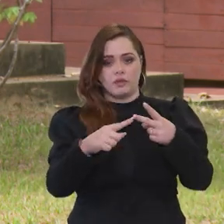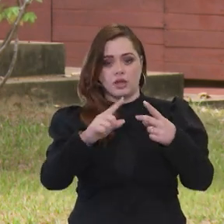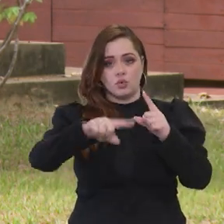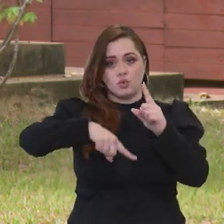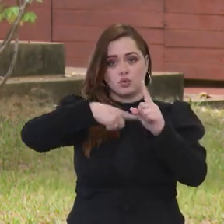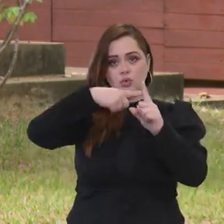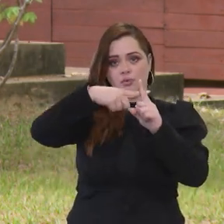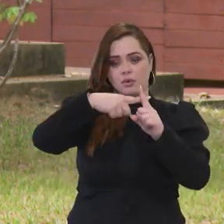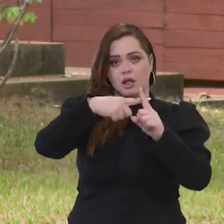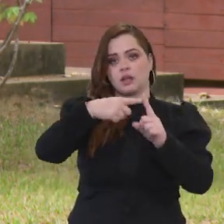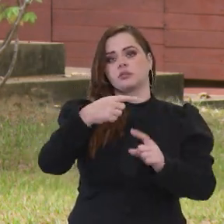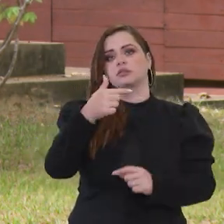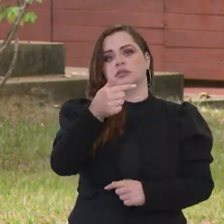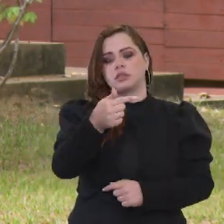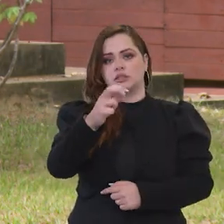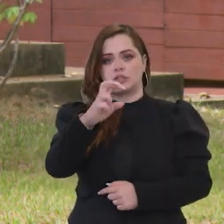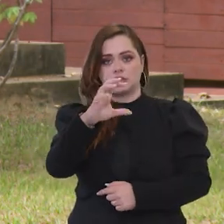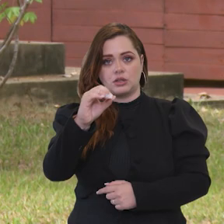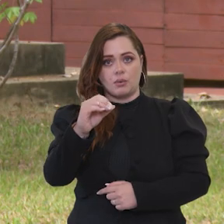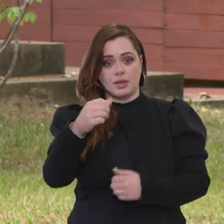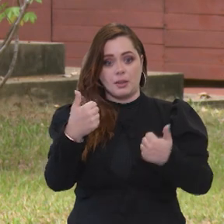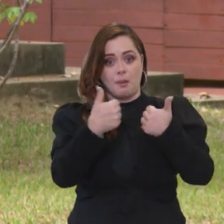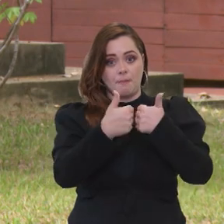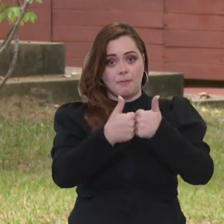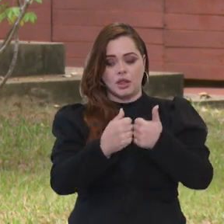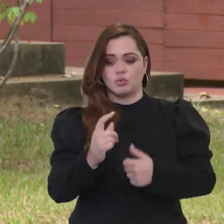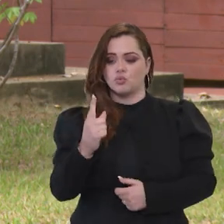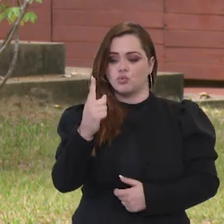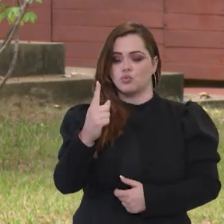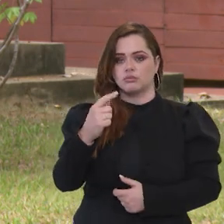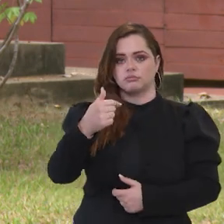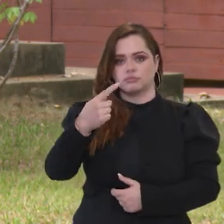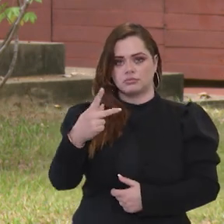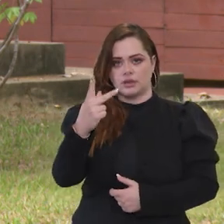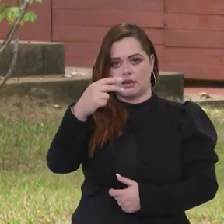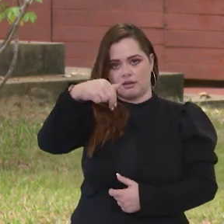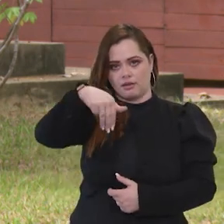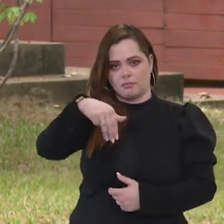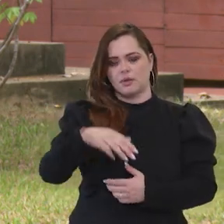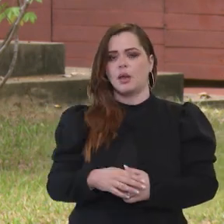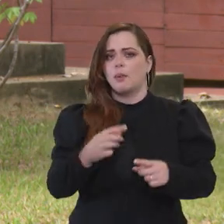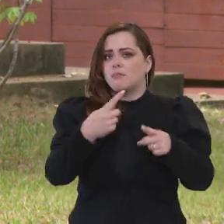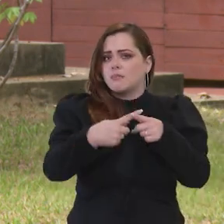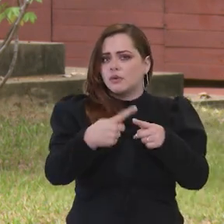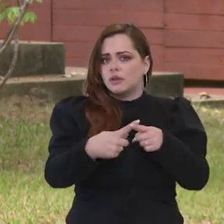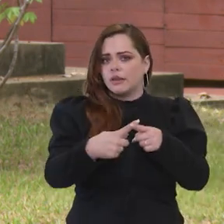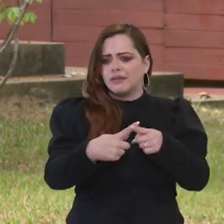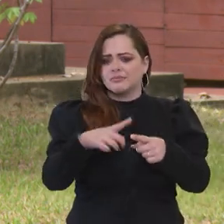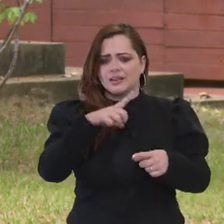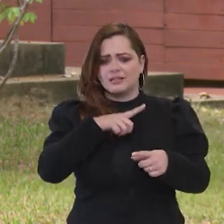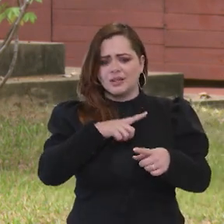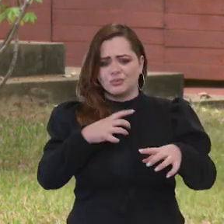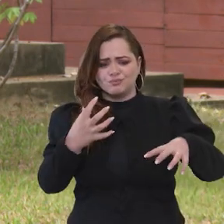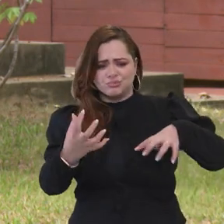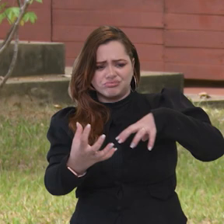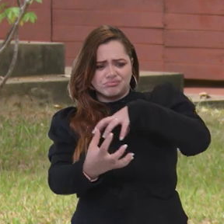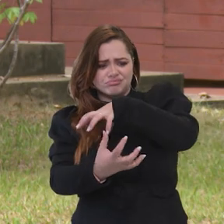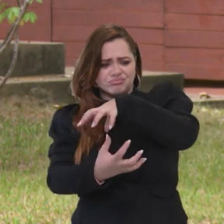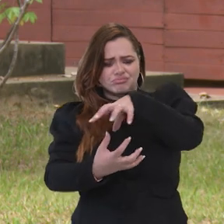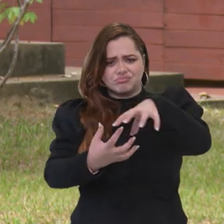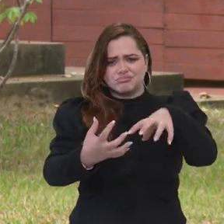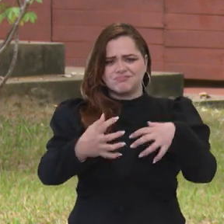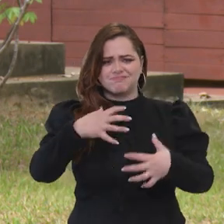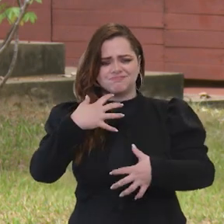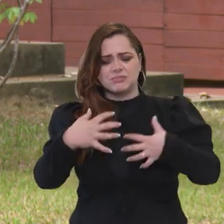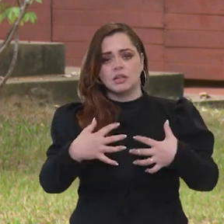vão somar ao final de 750 dentro de um raio de um quilômetro. Porque também isso acabava trazendo transtornos. Porque